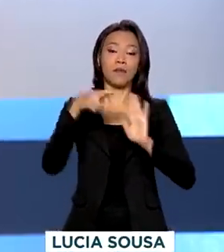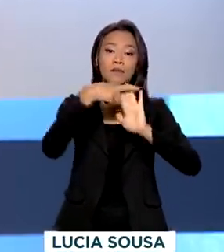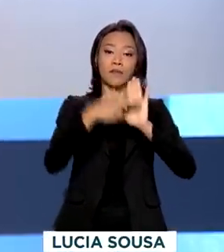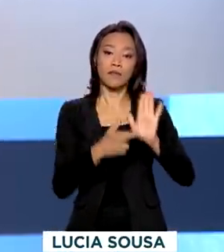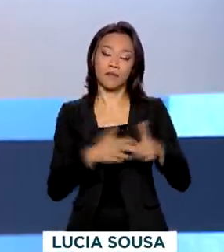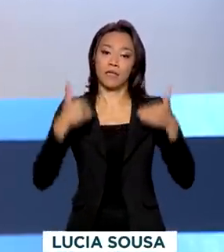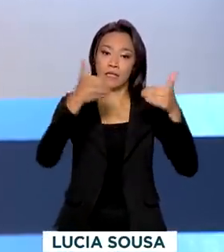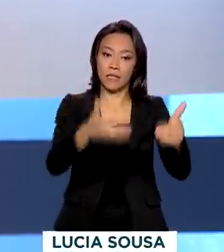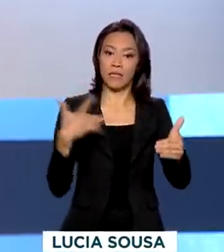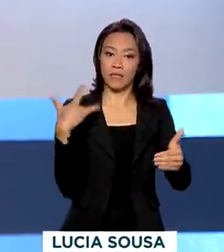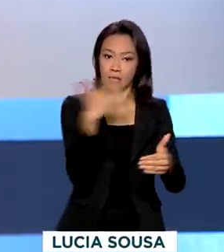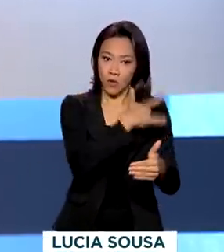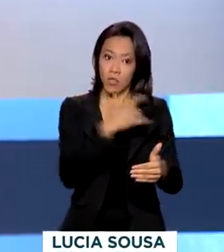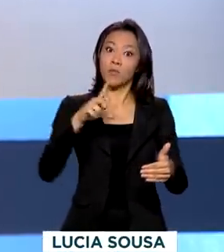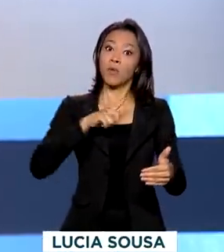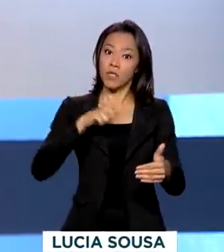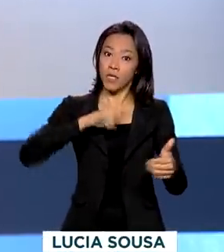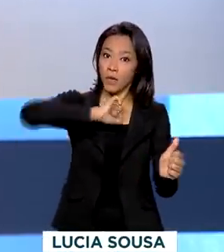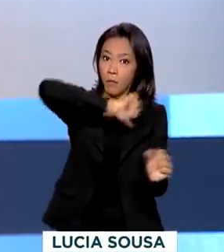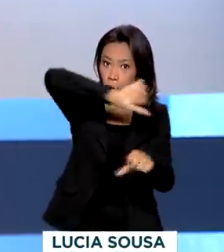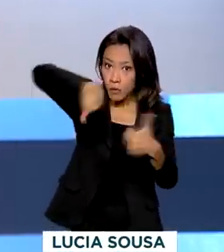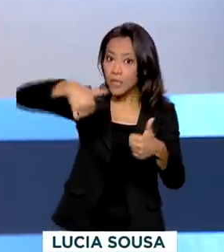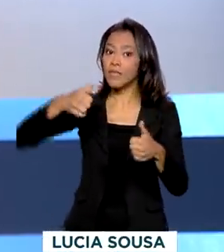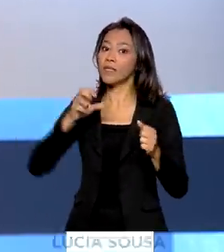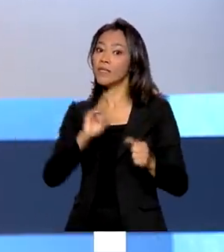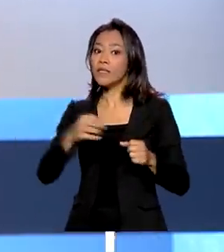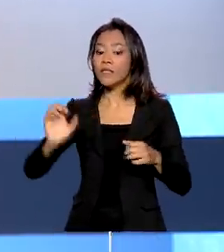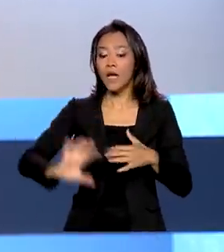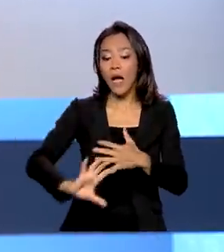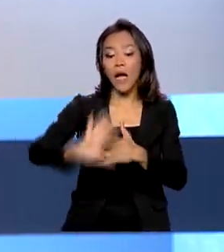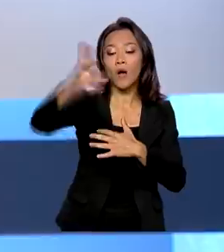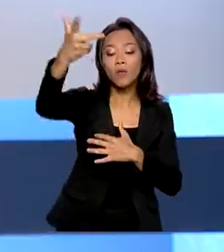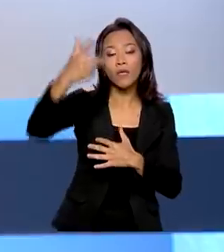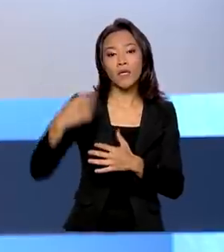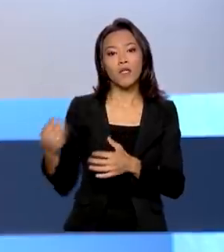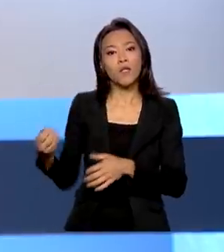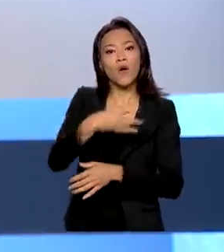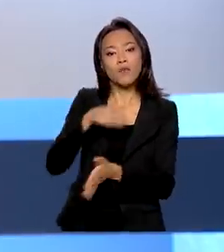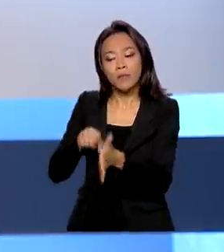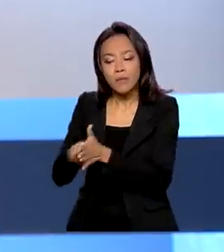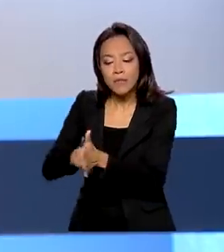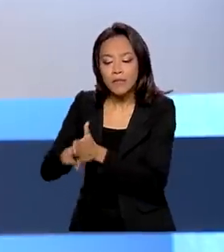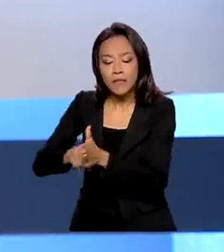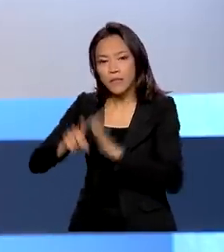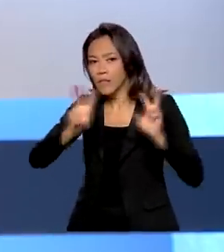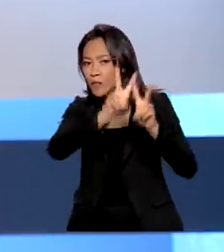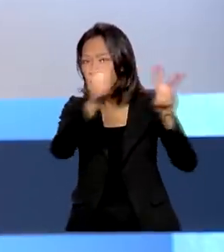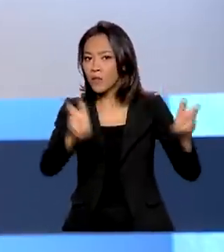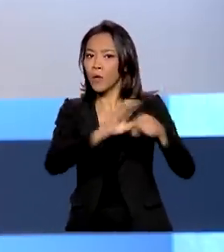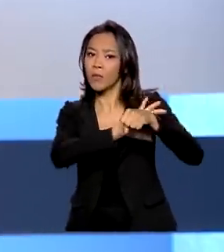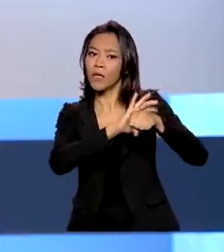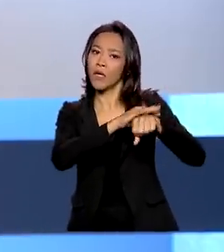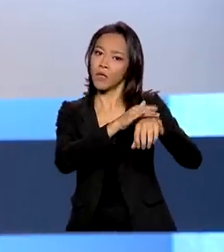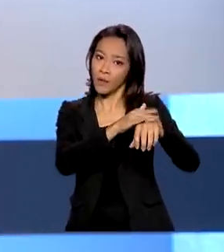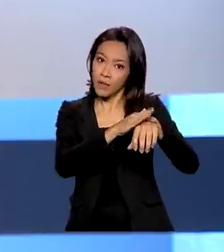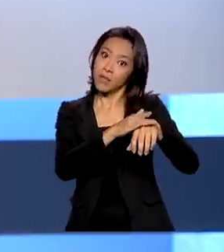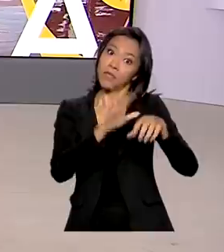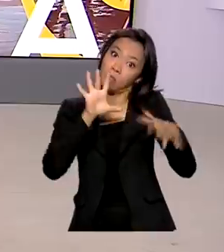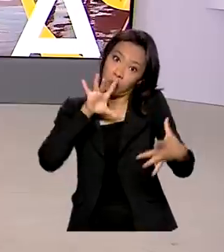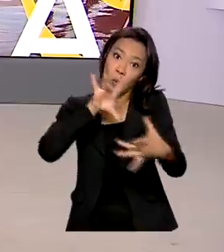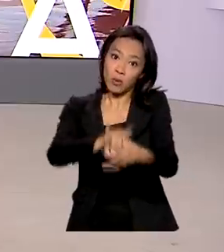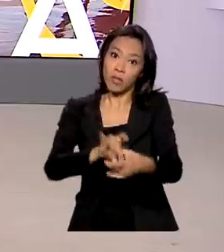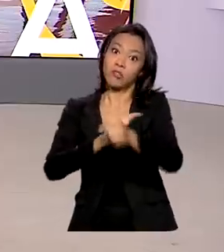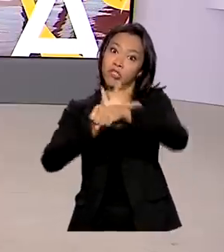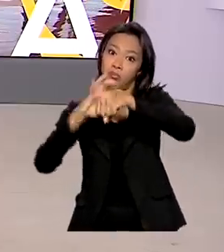esse planejamento pode ter alteração se surgirem novas evidências científicas sobre a doença e um novo cenário epidemiológico.